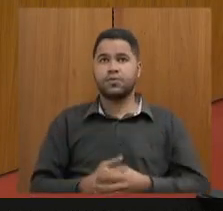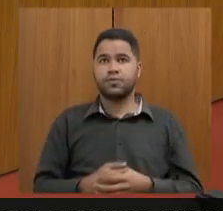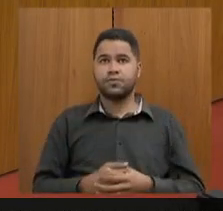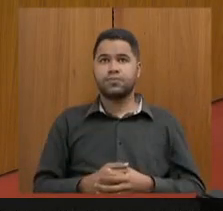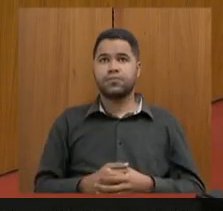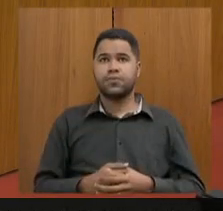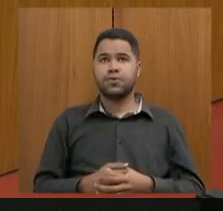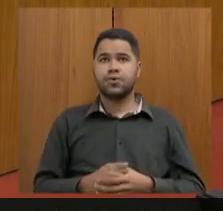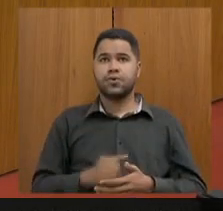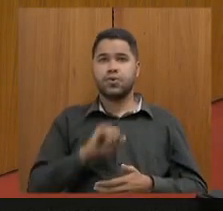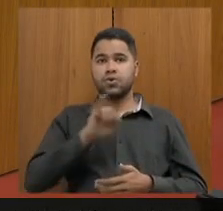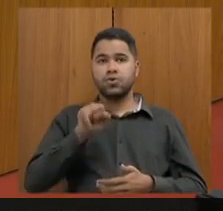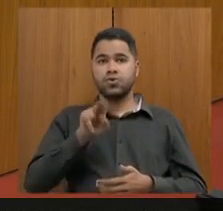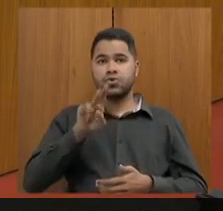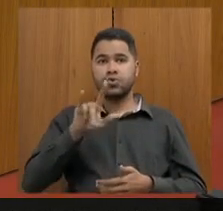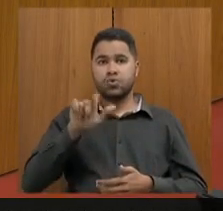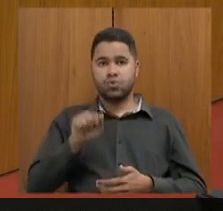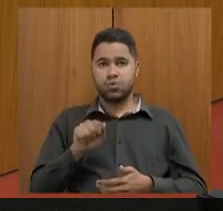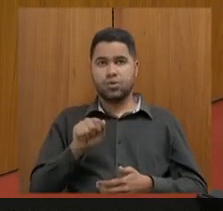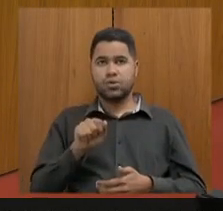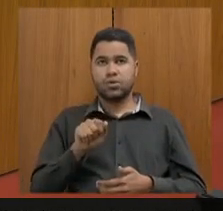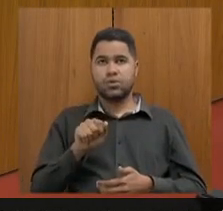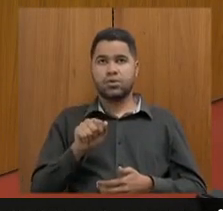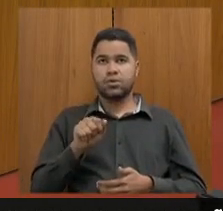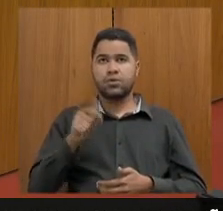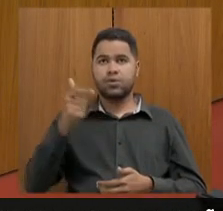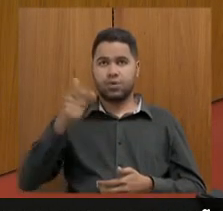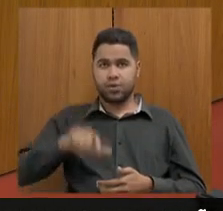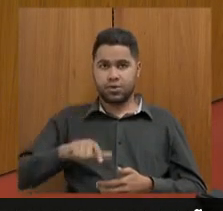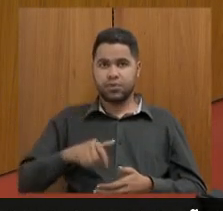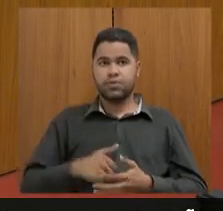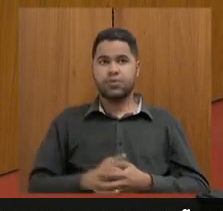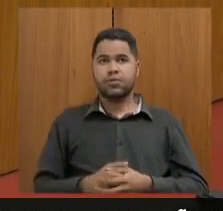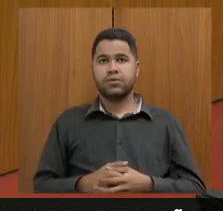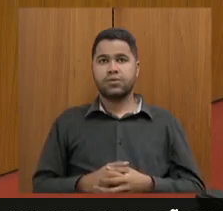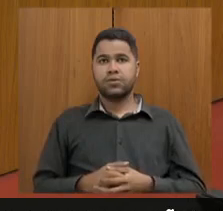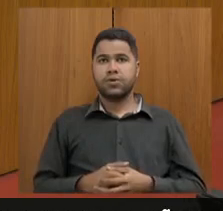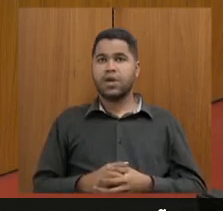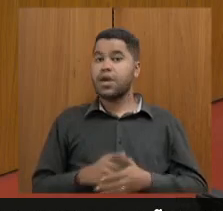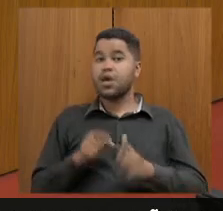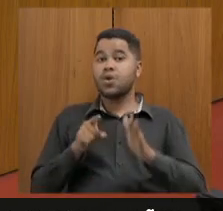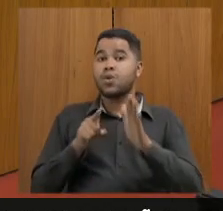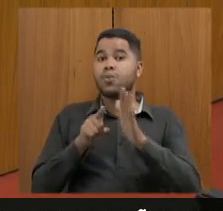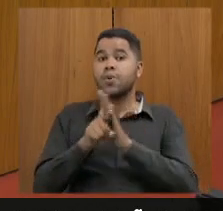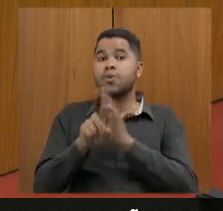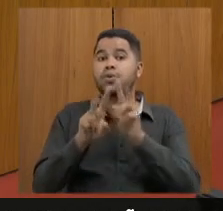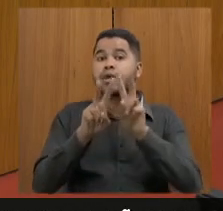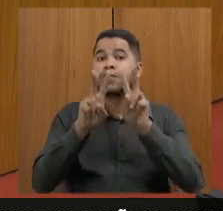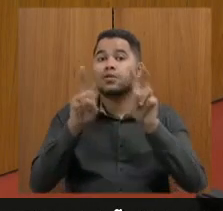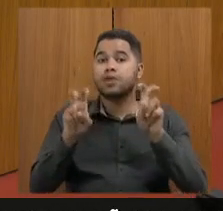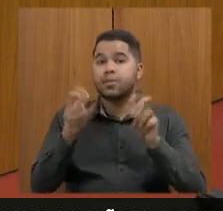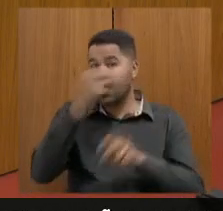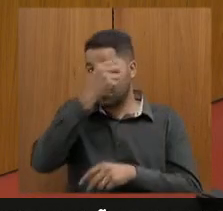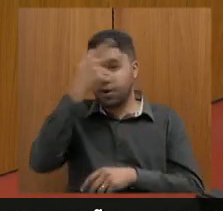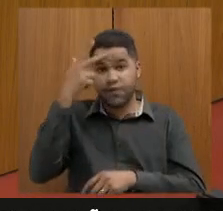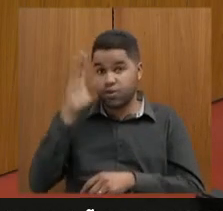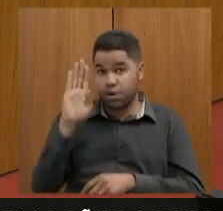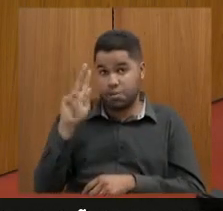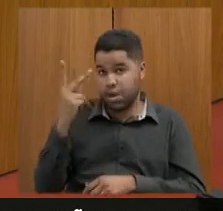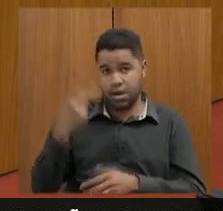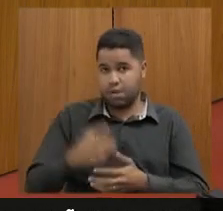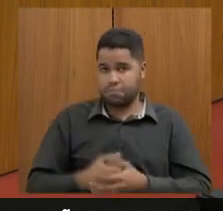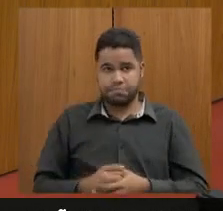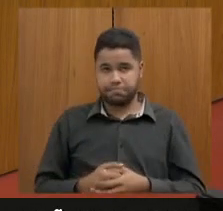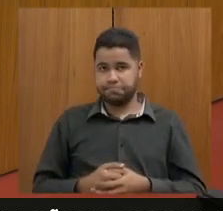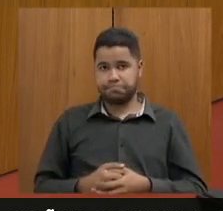Júlia, nós vamos retomar aqui. Eu não perguntei sobre a Prefeitura de Belo Horizonte.